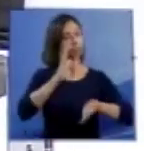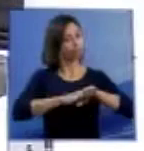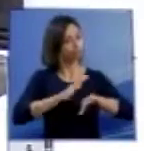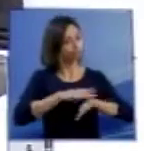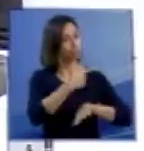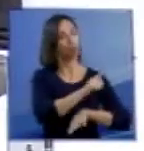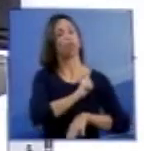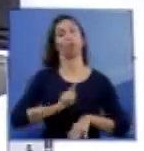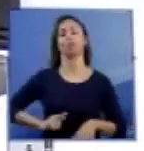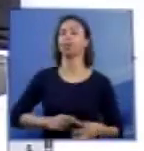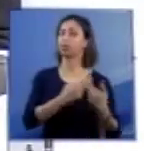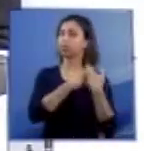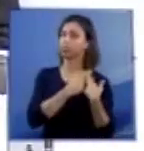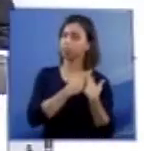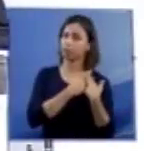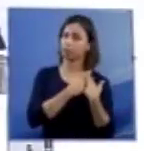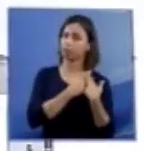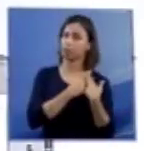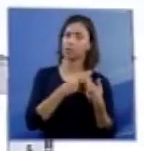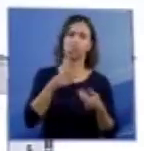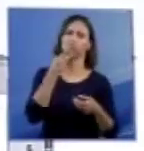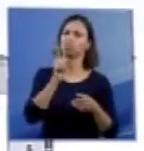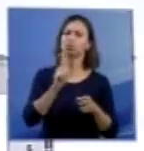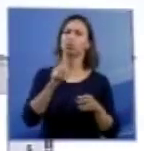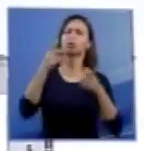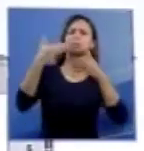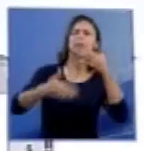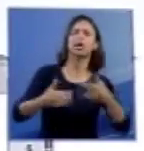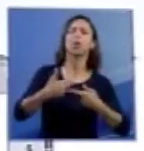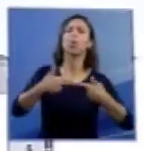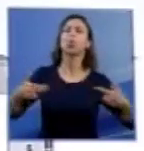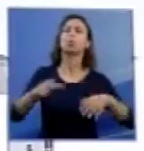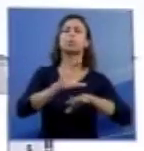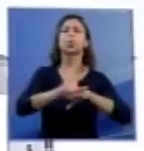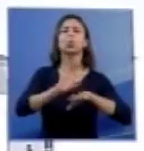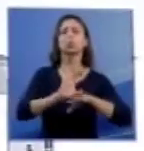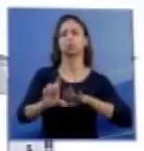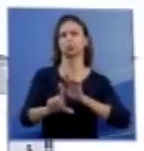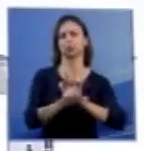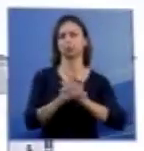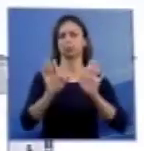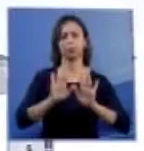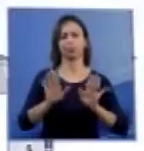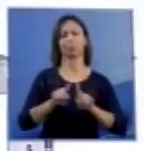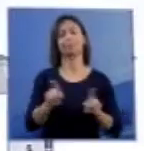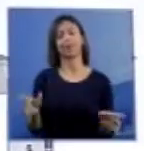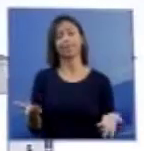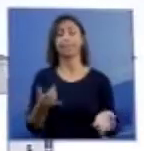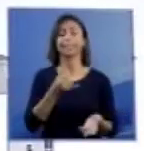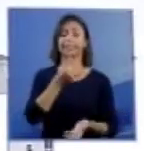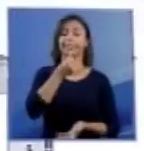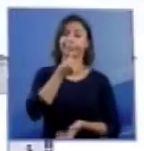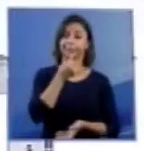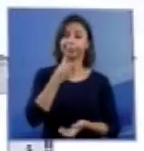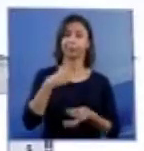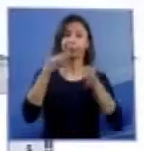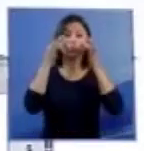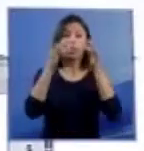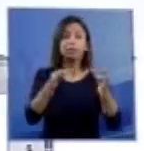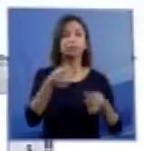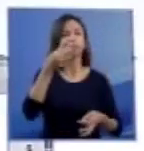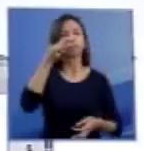virtuais garantias constitucionais, mas ao que, lamentavelmente, temos testemunhado.